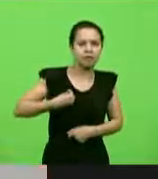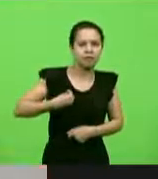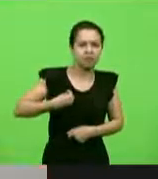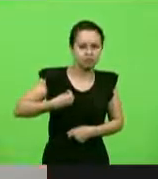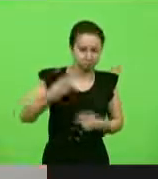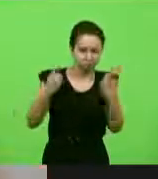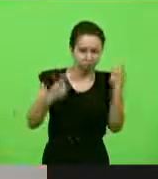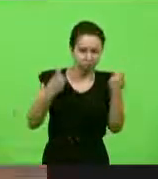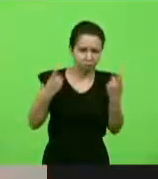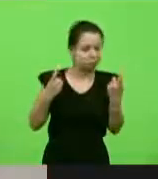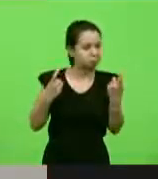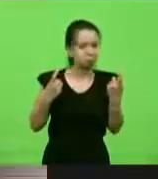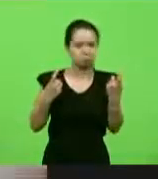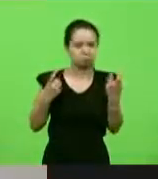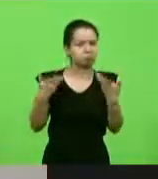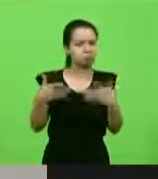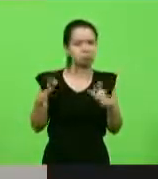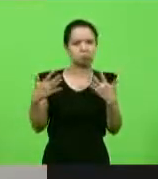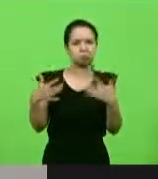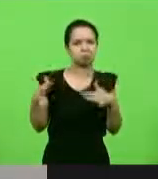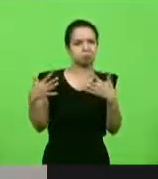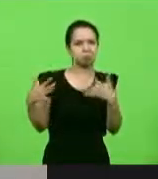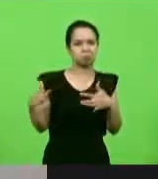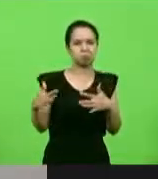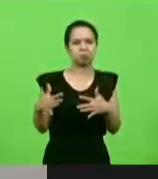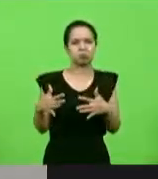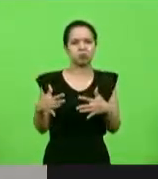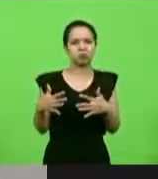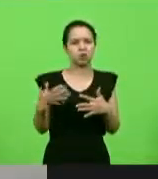nem ali, muito menos com o turismo.